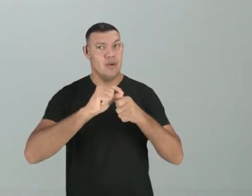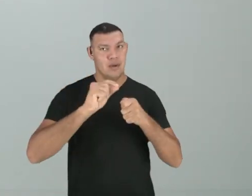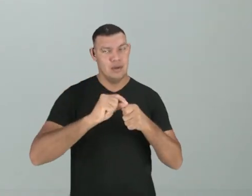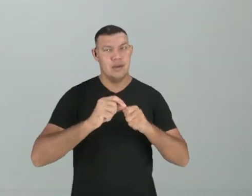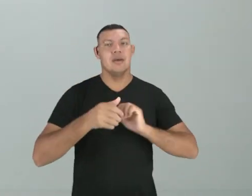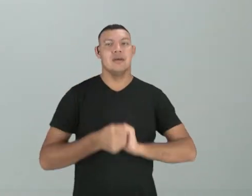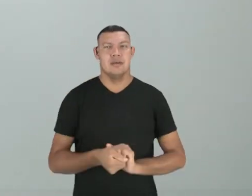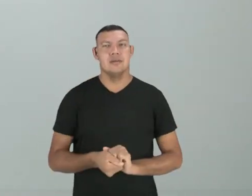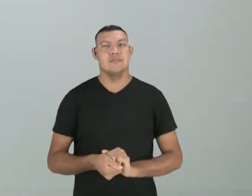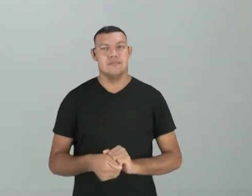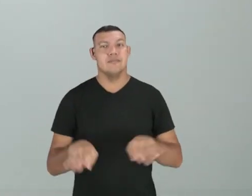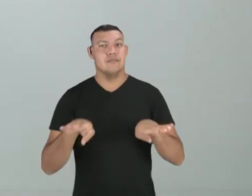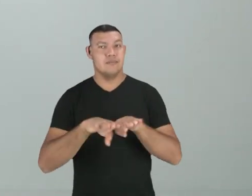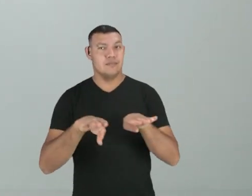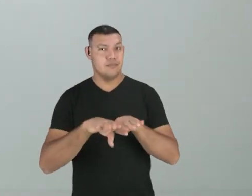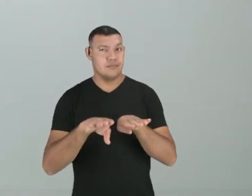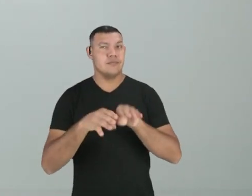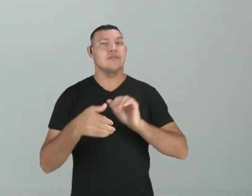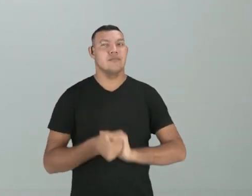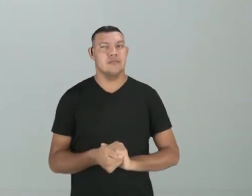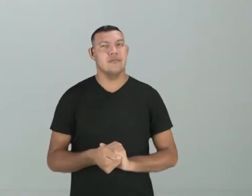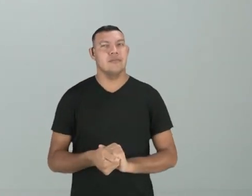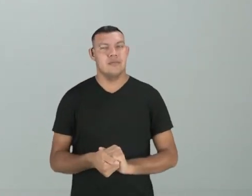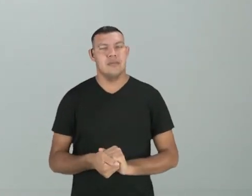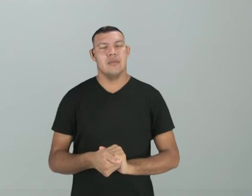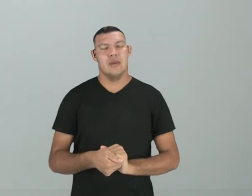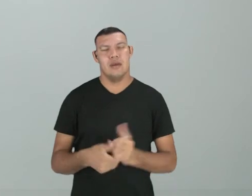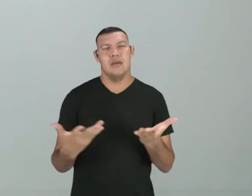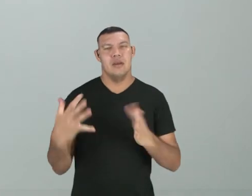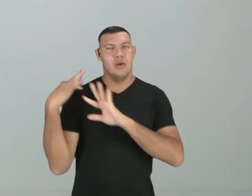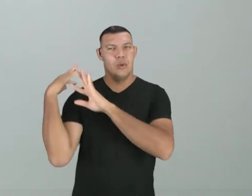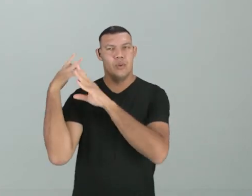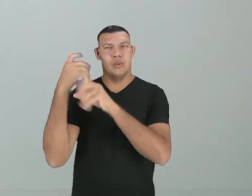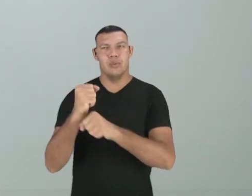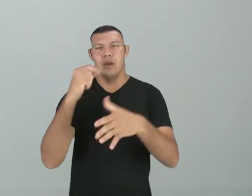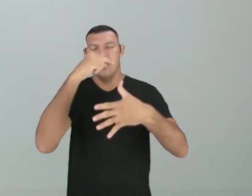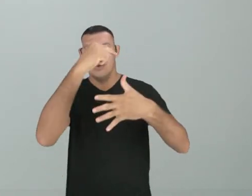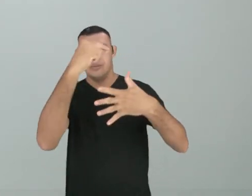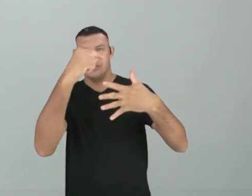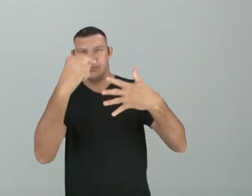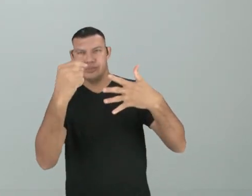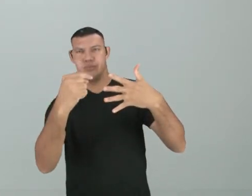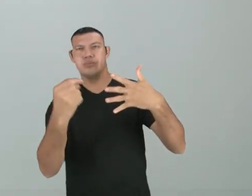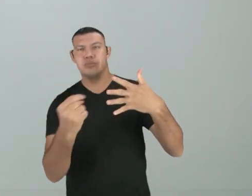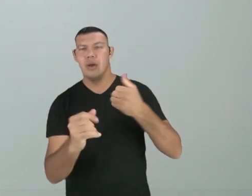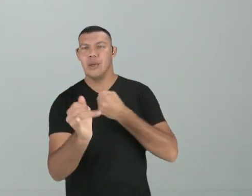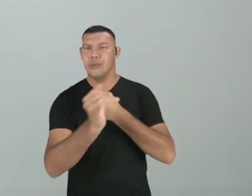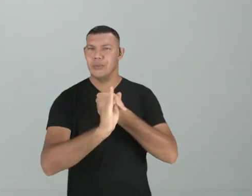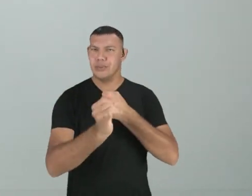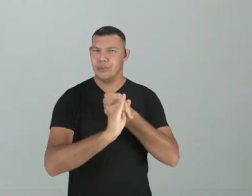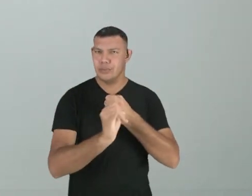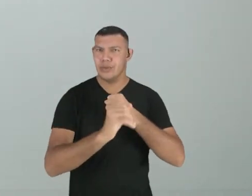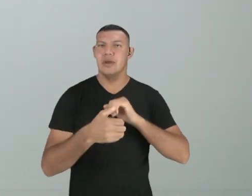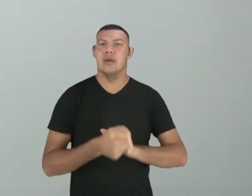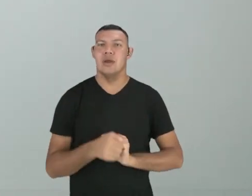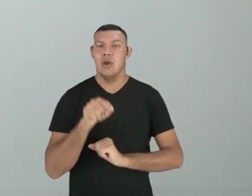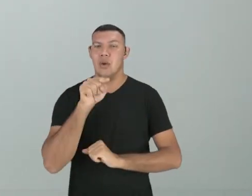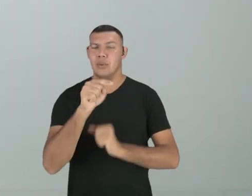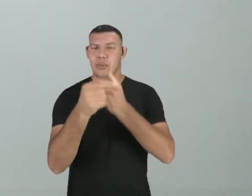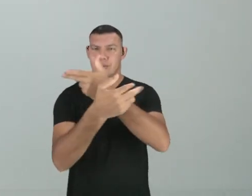levar em consideração todos esses pontos de revisão da sua crônica, tanto da